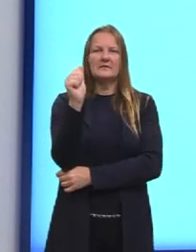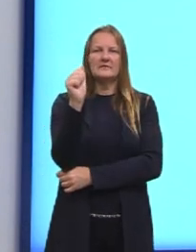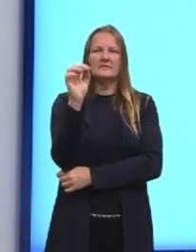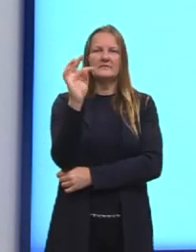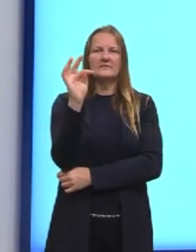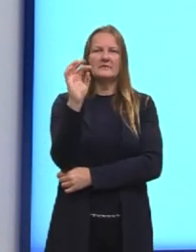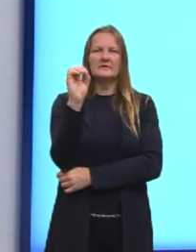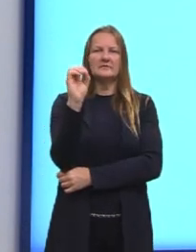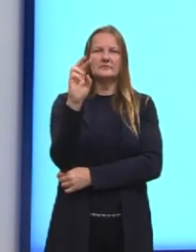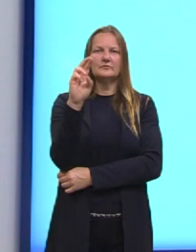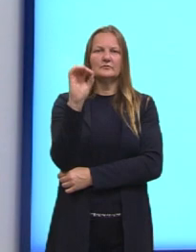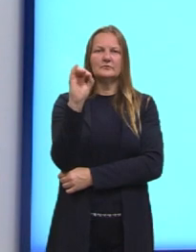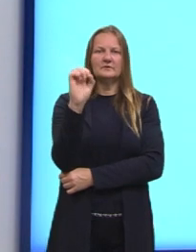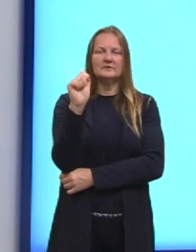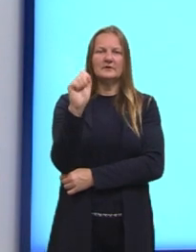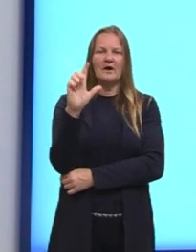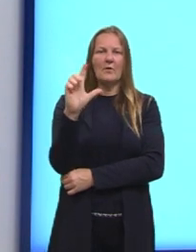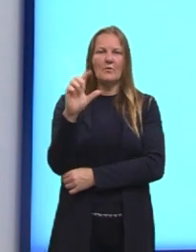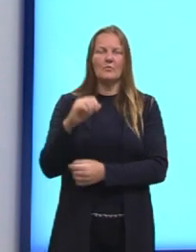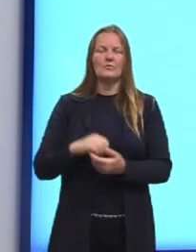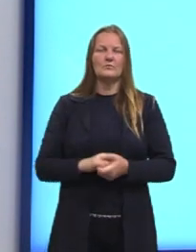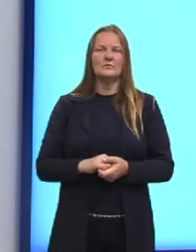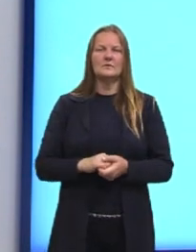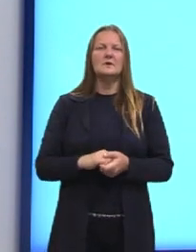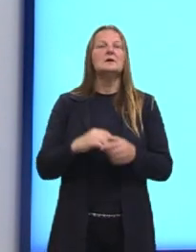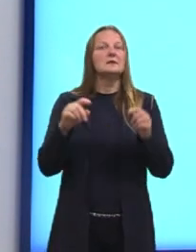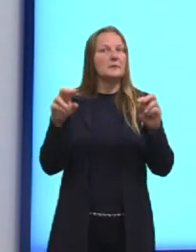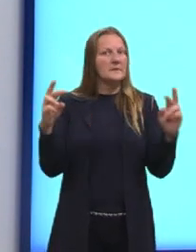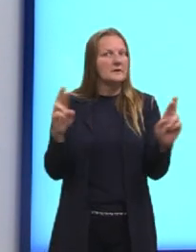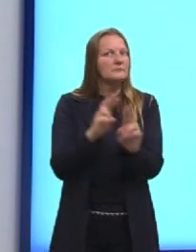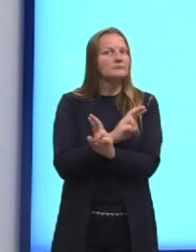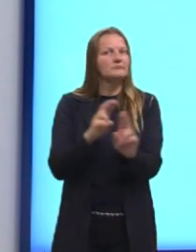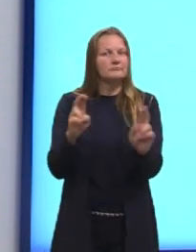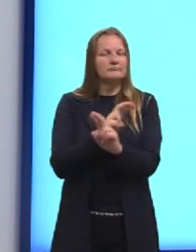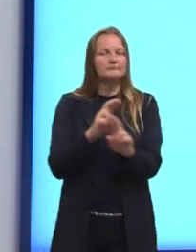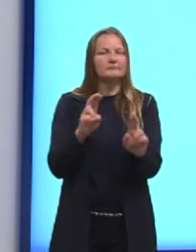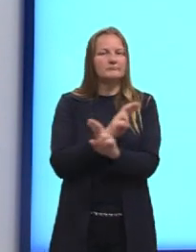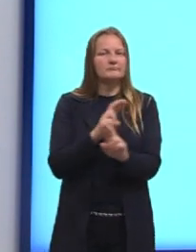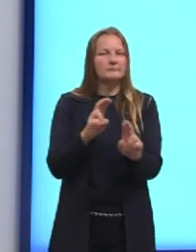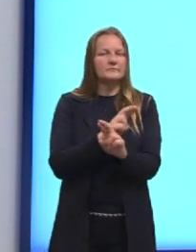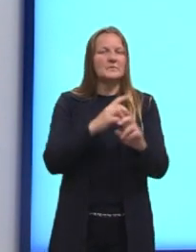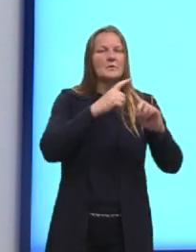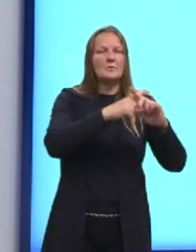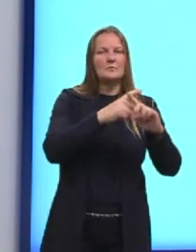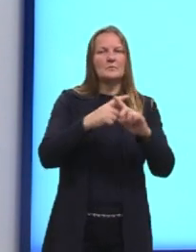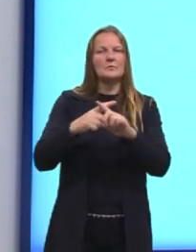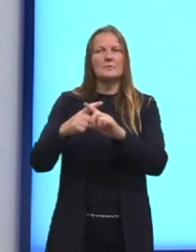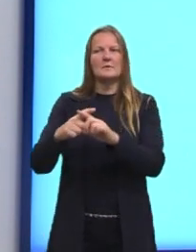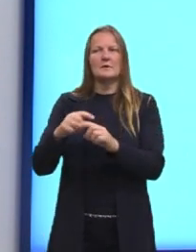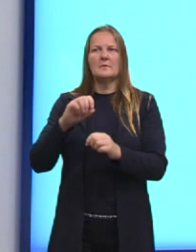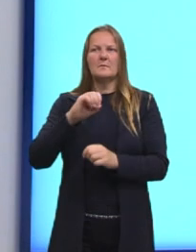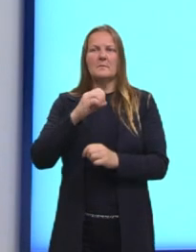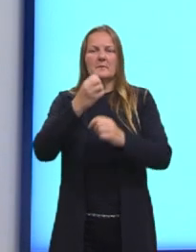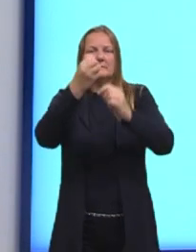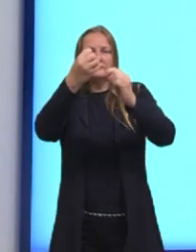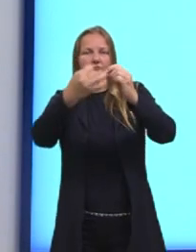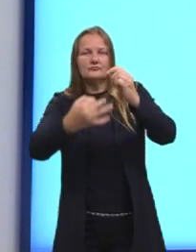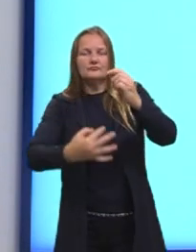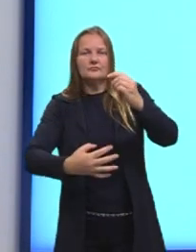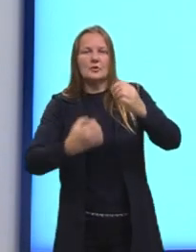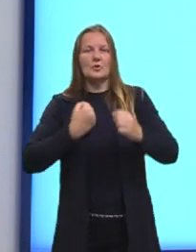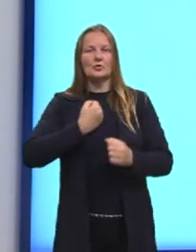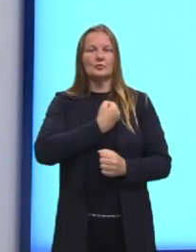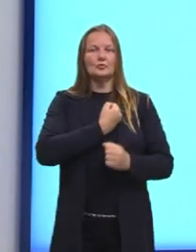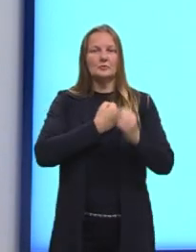ele está relacionado com o princípio multiplicativo. Só que o fatorial, ele é uma forma de decompor um número